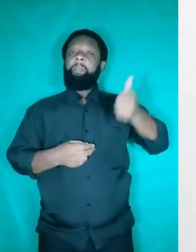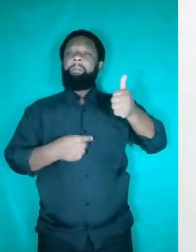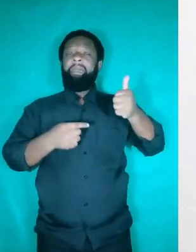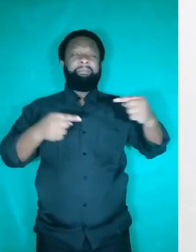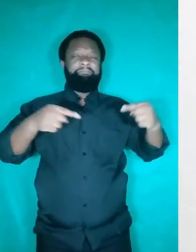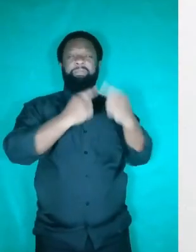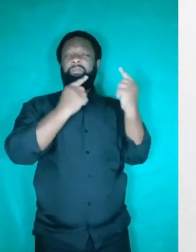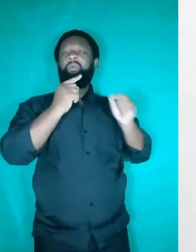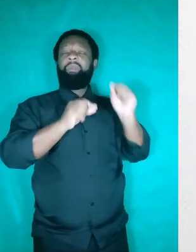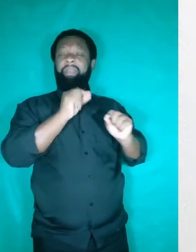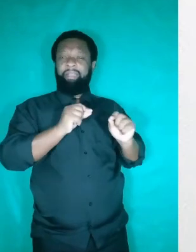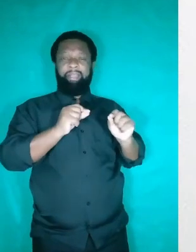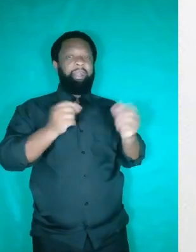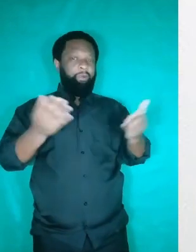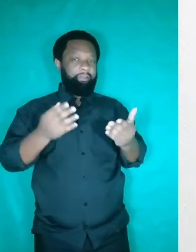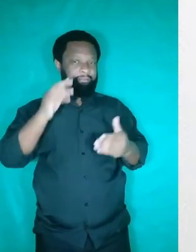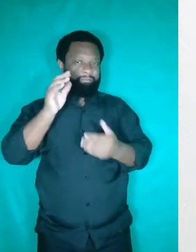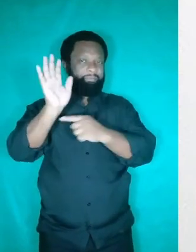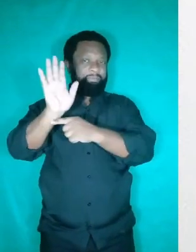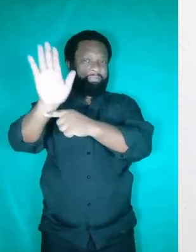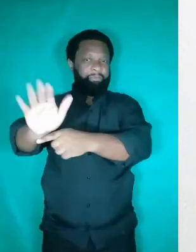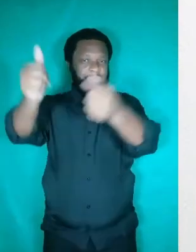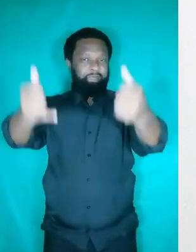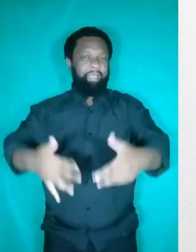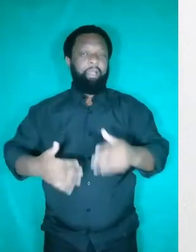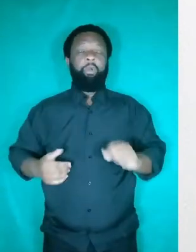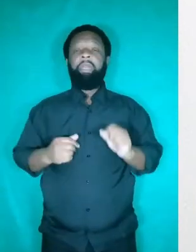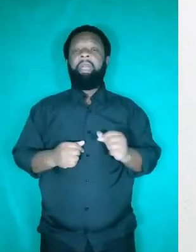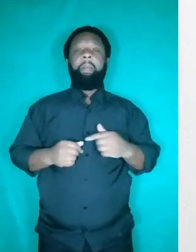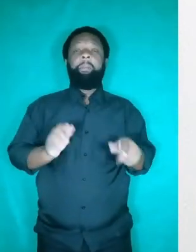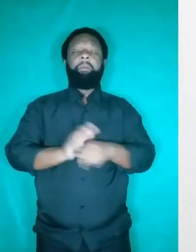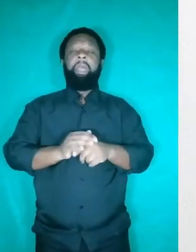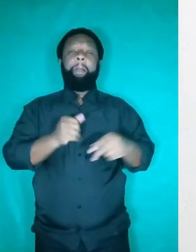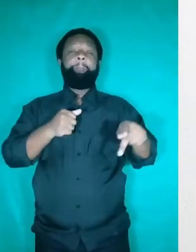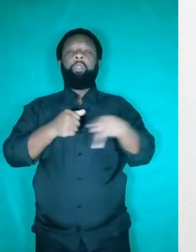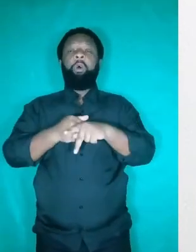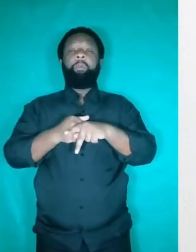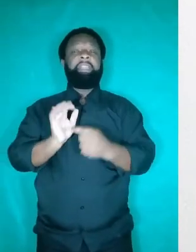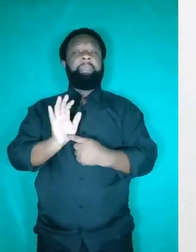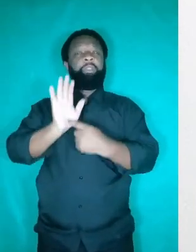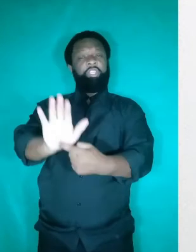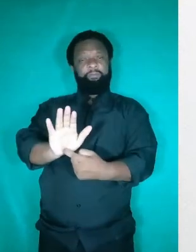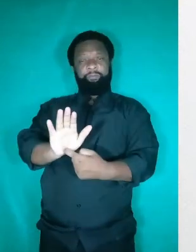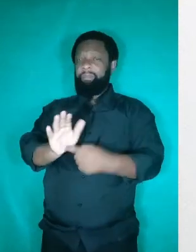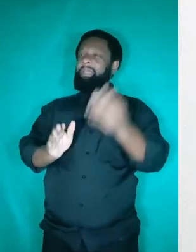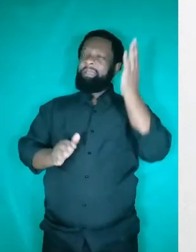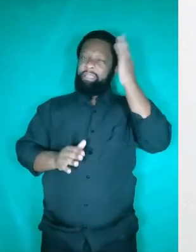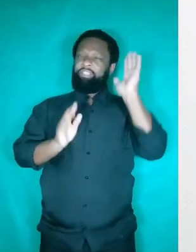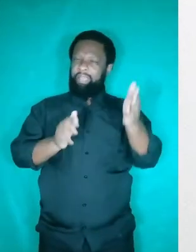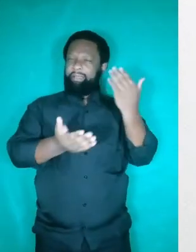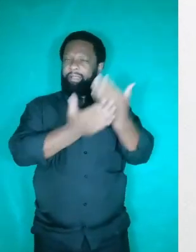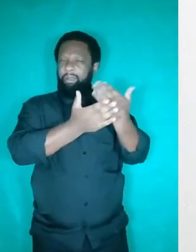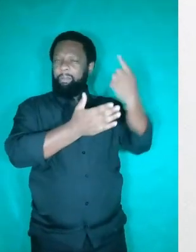muito comum nas redações, e que eu gostaria de ver com você, é em relação ao uso dos pronomes demonstrativos. Sei que já foi tratado na aula de